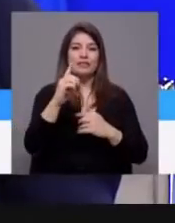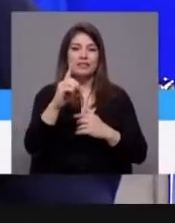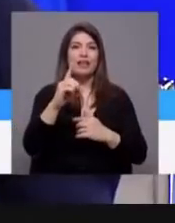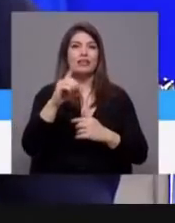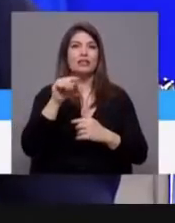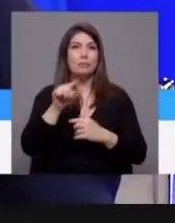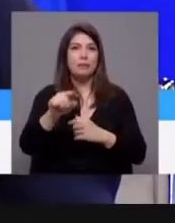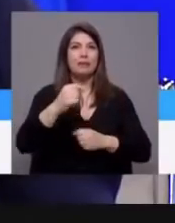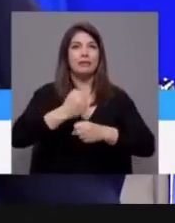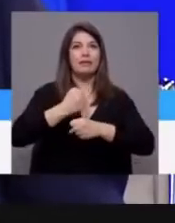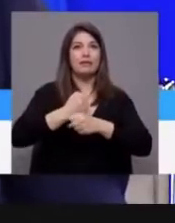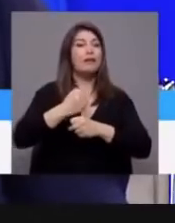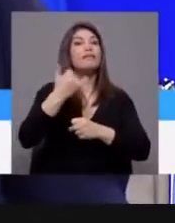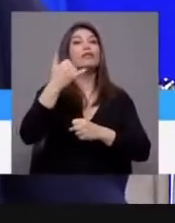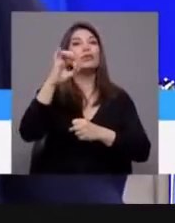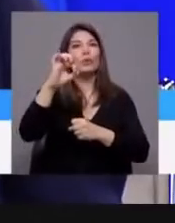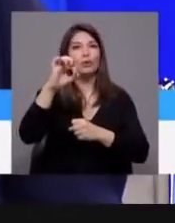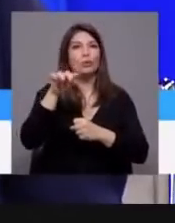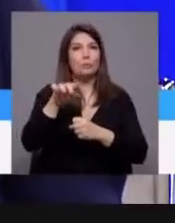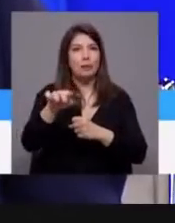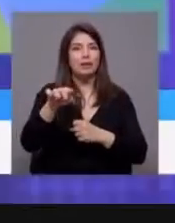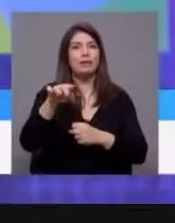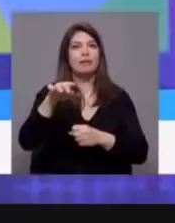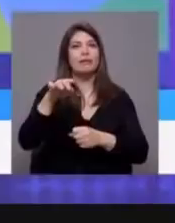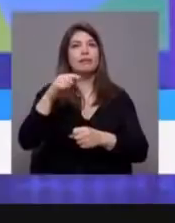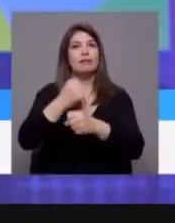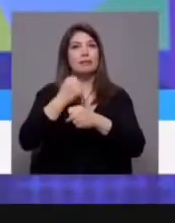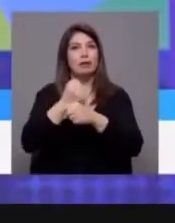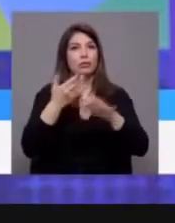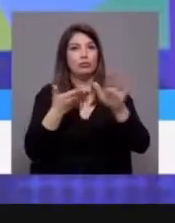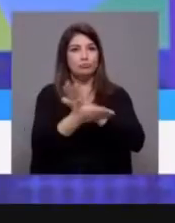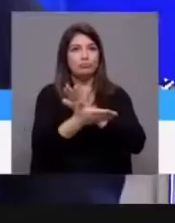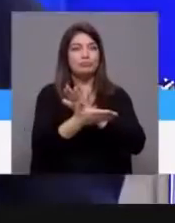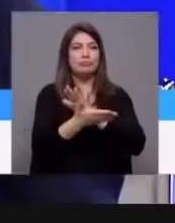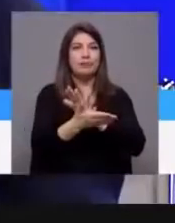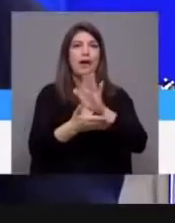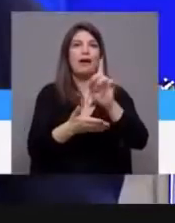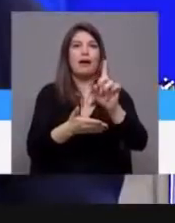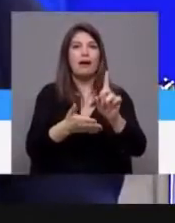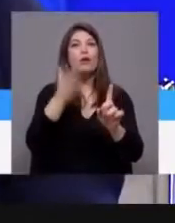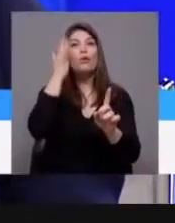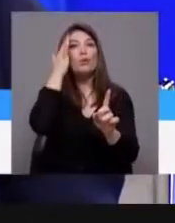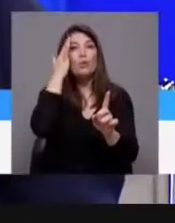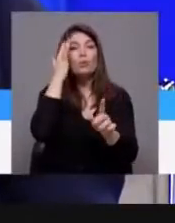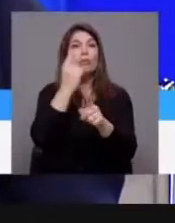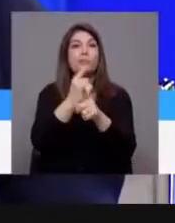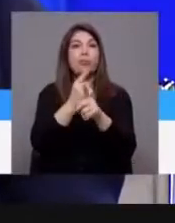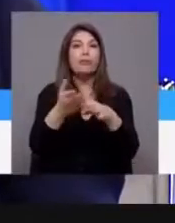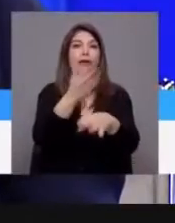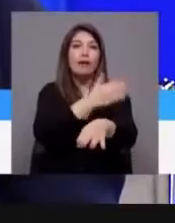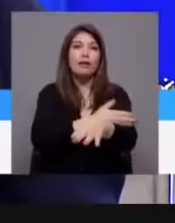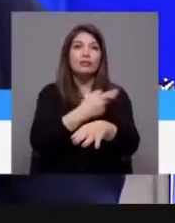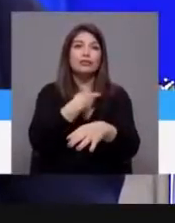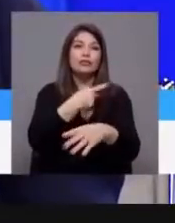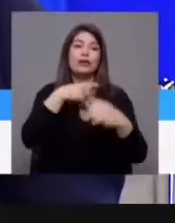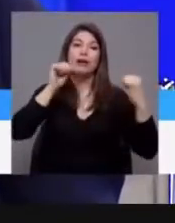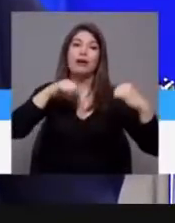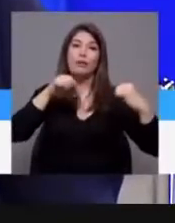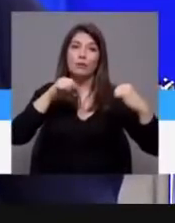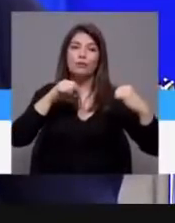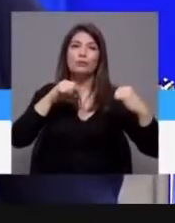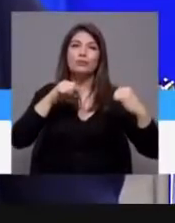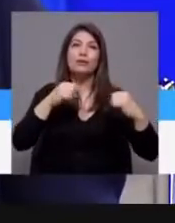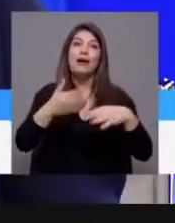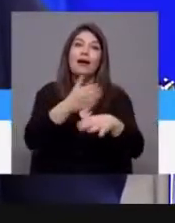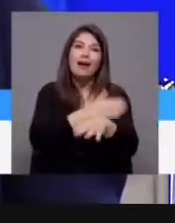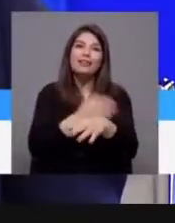trabalhadores para o SNS... 28 mil. Agora 28 mil. Na verdade, não são diferentes. O número que nós já tínhamos acordado, que era necessário no SNS, ainda